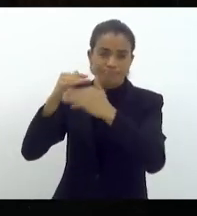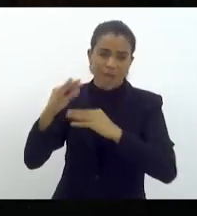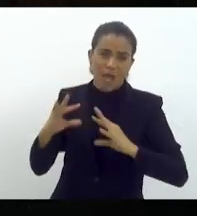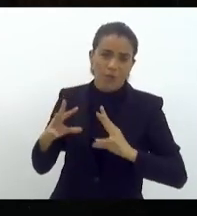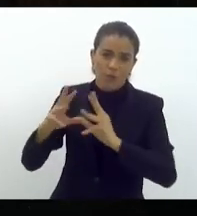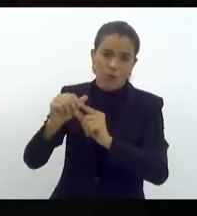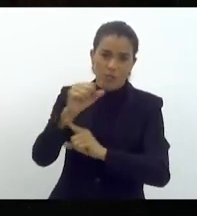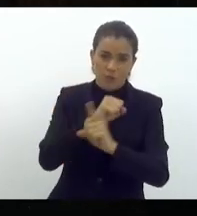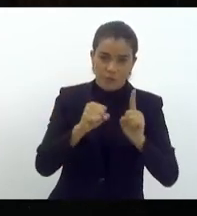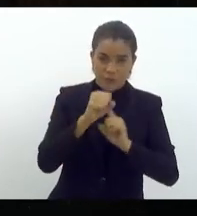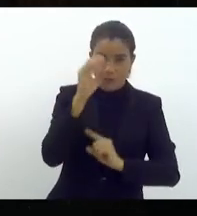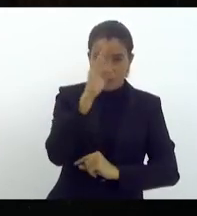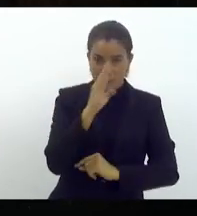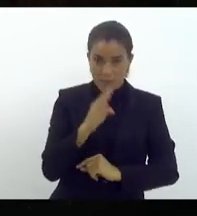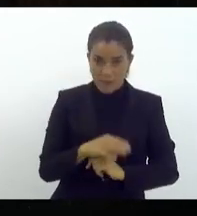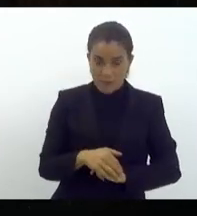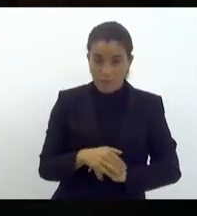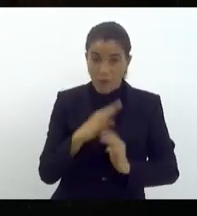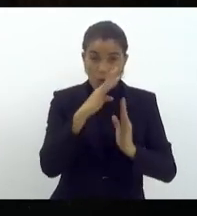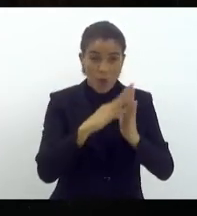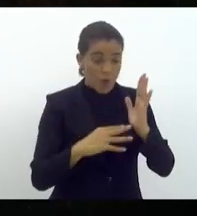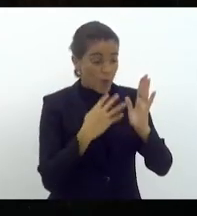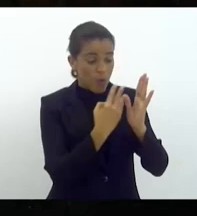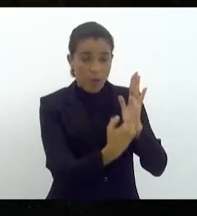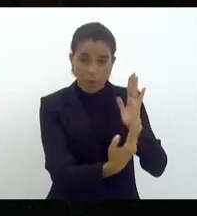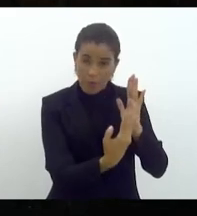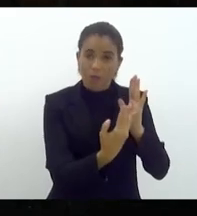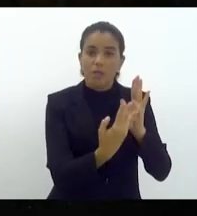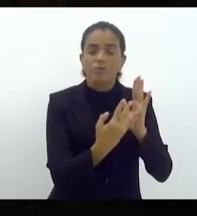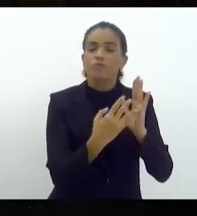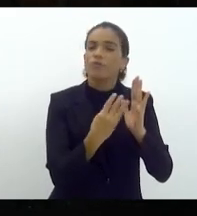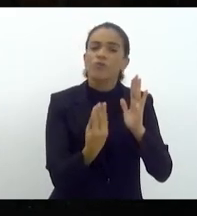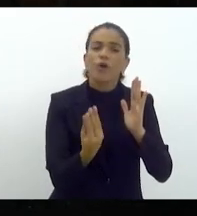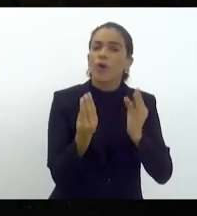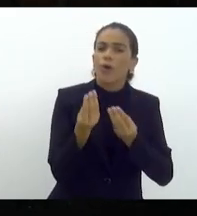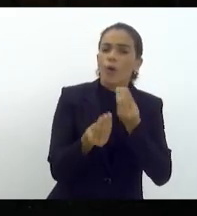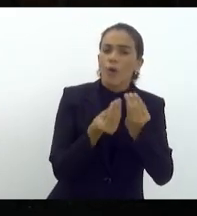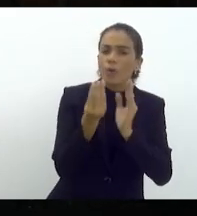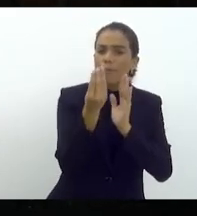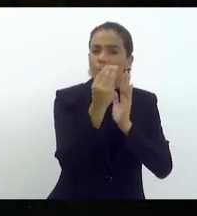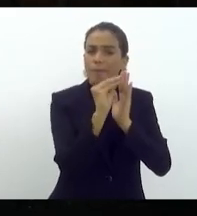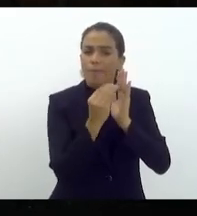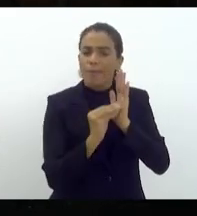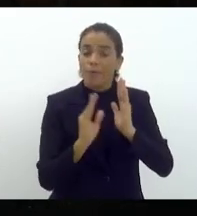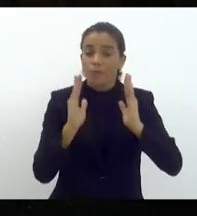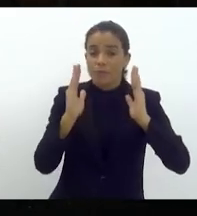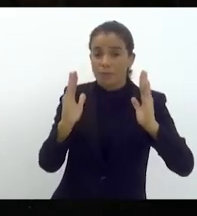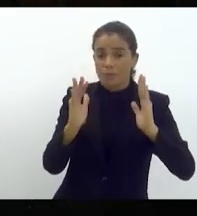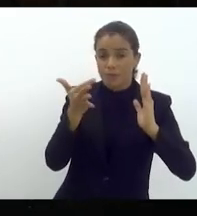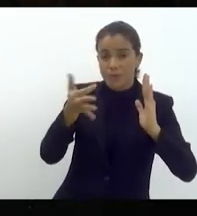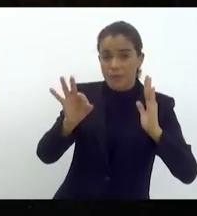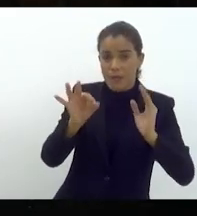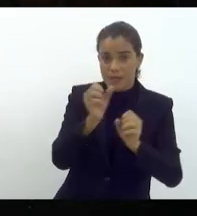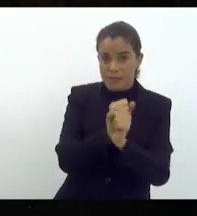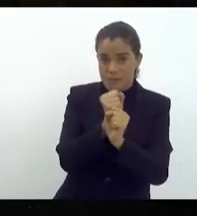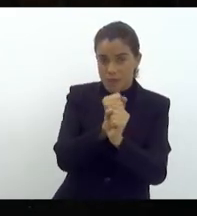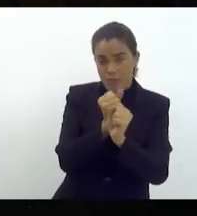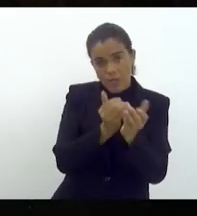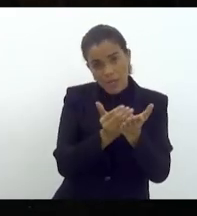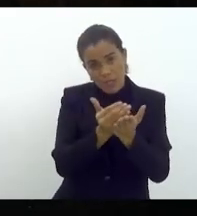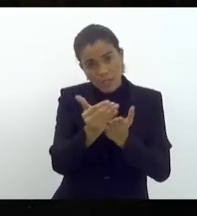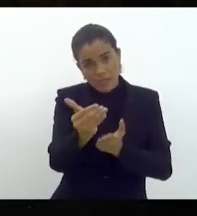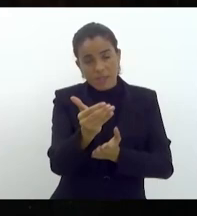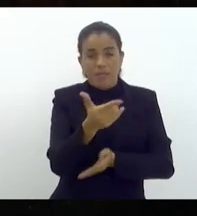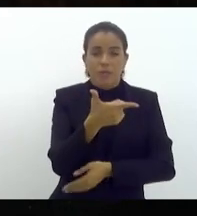sociedade brasileira. O plano foi delineado para ser executado em um período de 10 anos, iniciando em